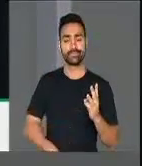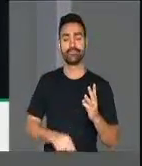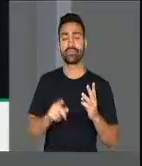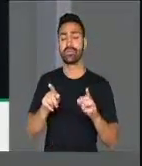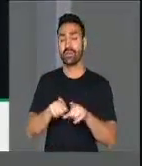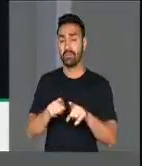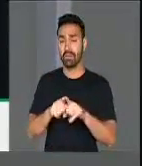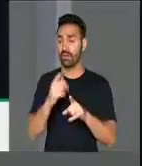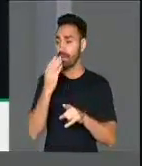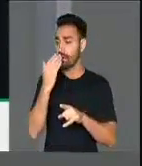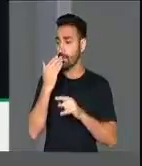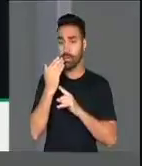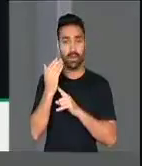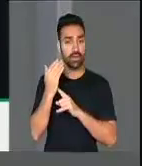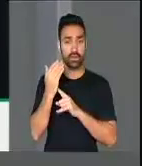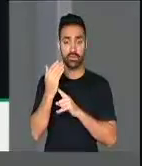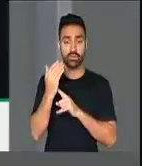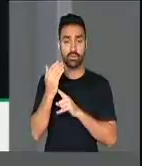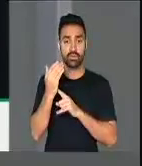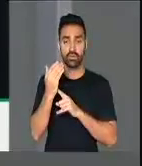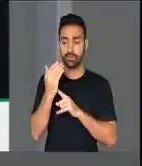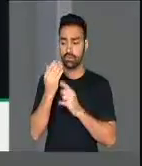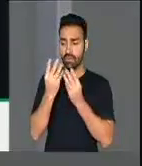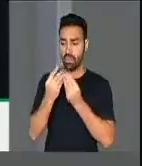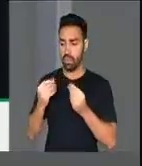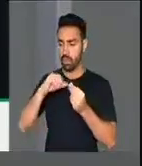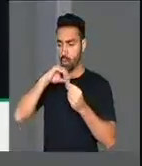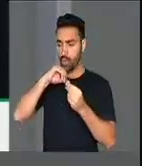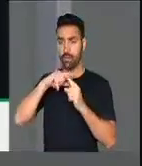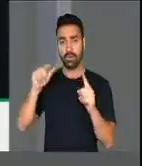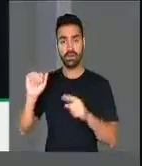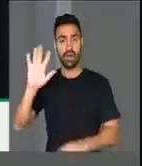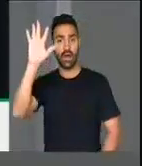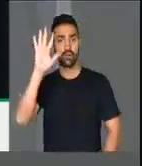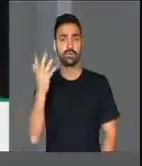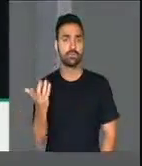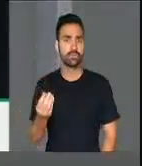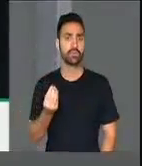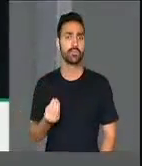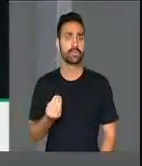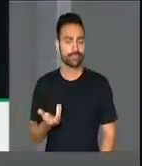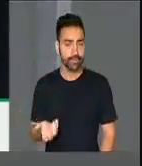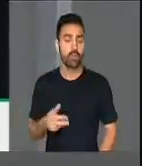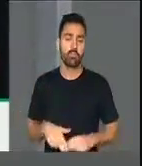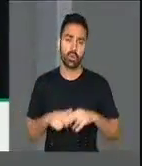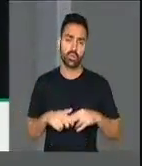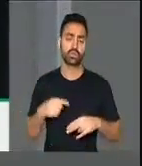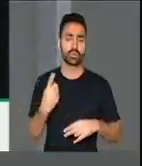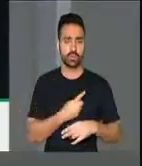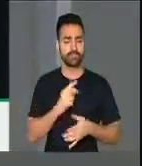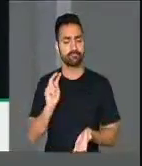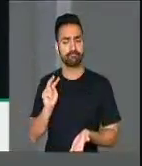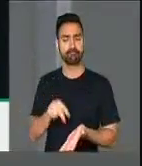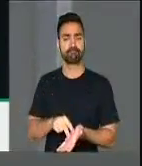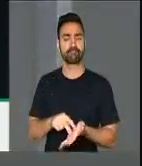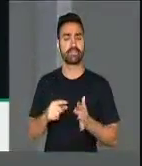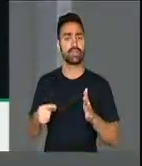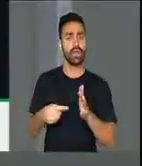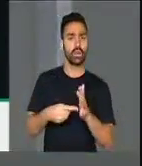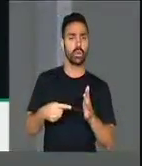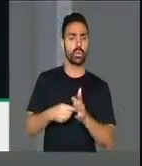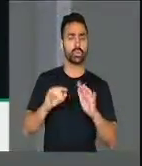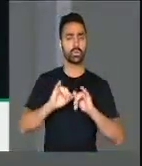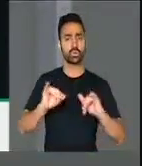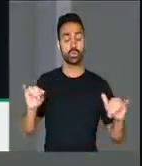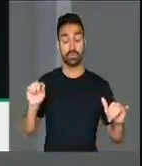alimento está empobrecendo e encarecendo ao mesmo tempo. Por isso, nós estamos aqui para fazer essa denúncia de